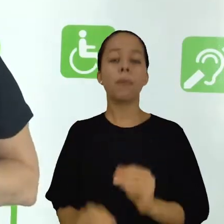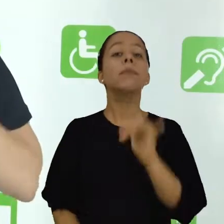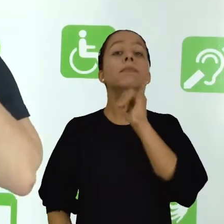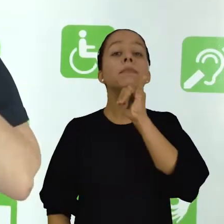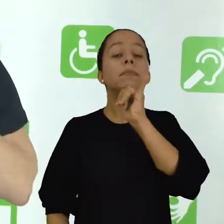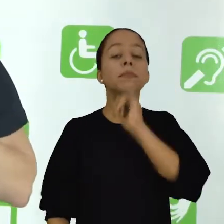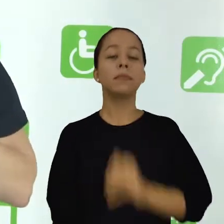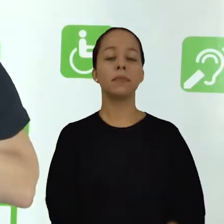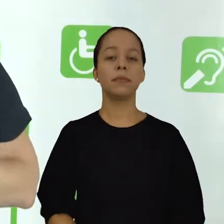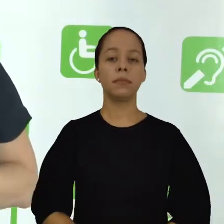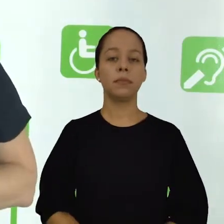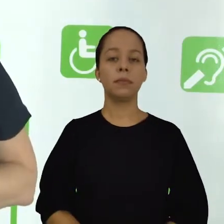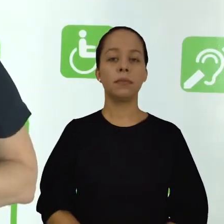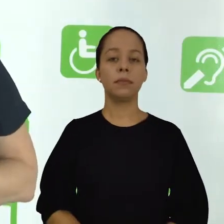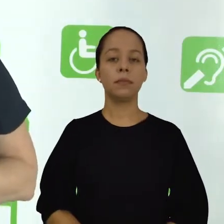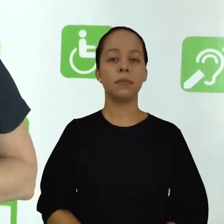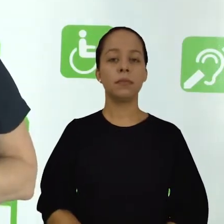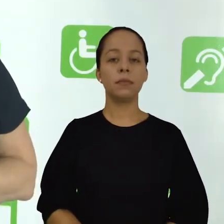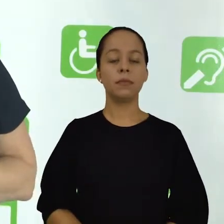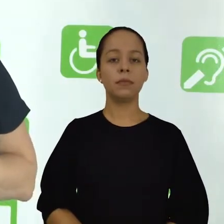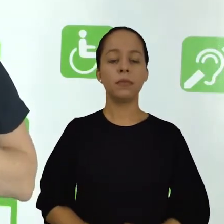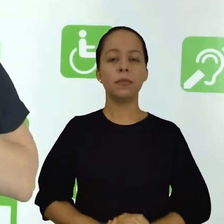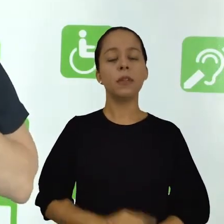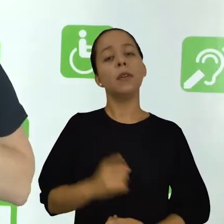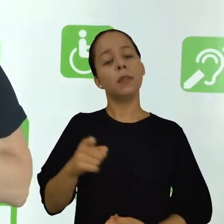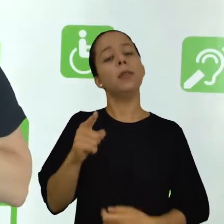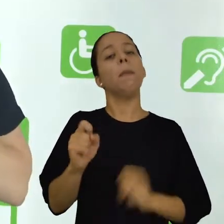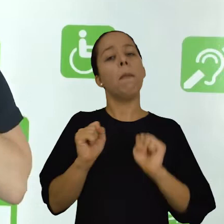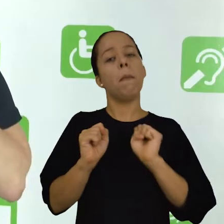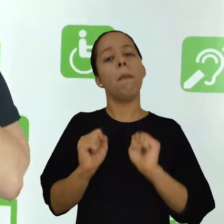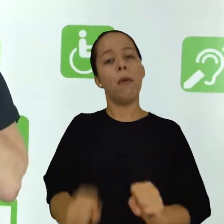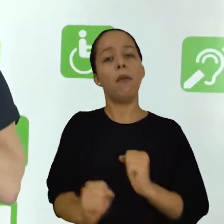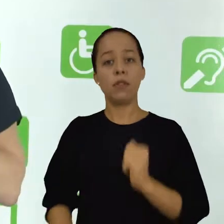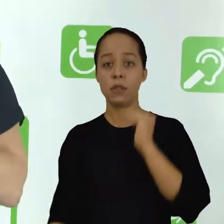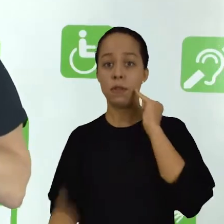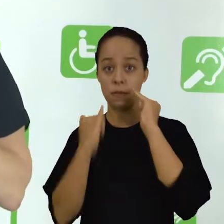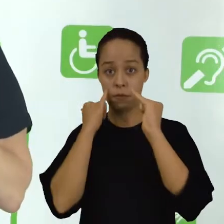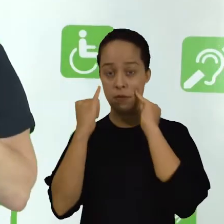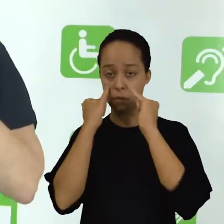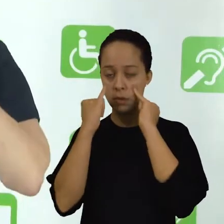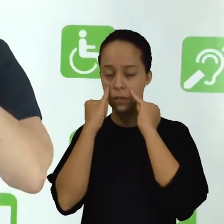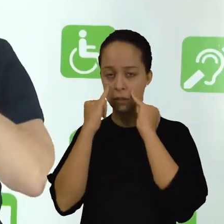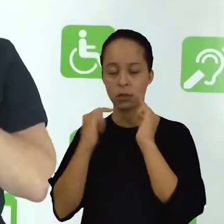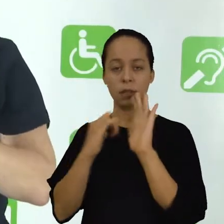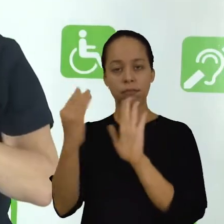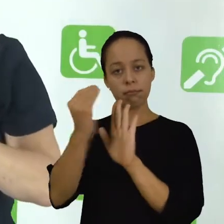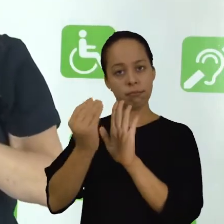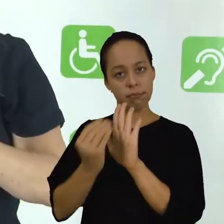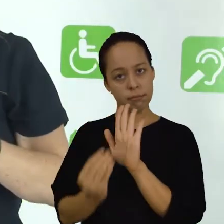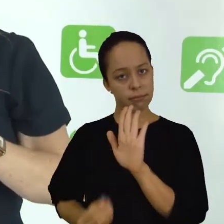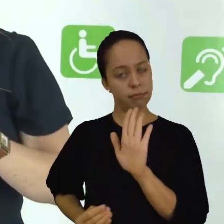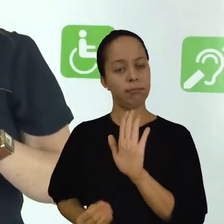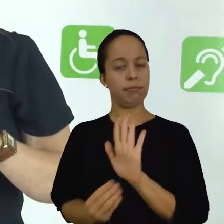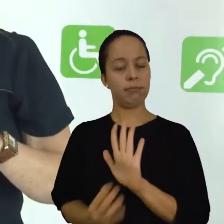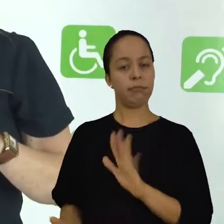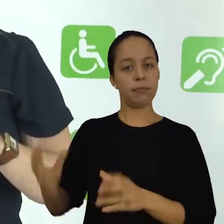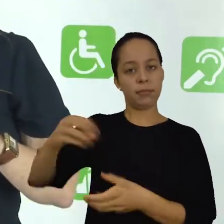essas informações. Por exemplo, você pode trabalhar com essas informações